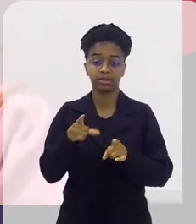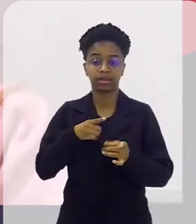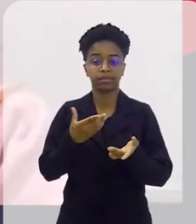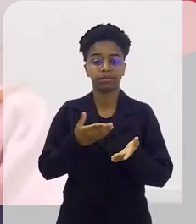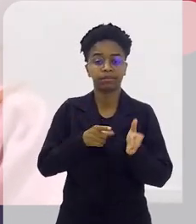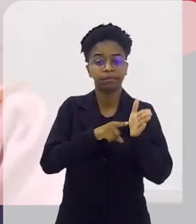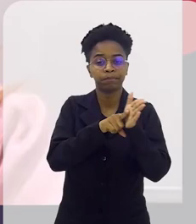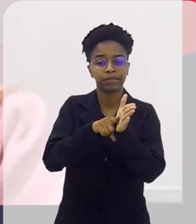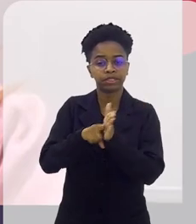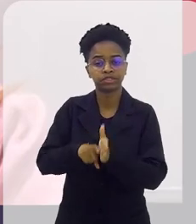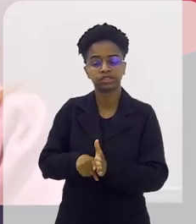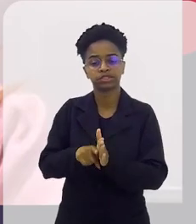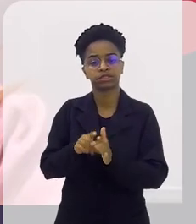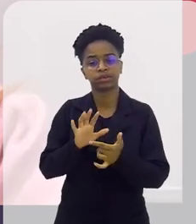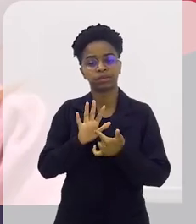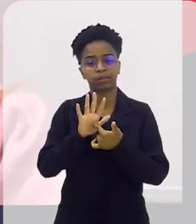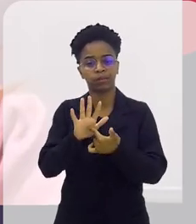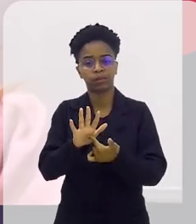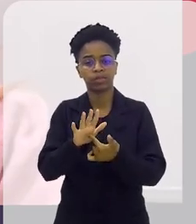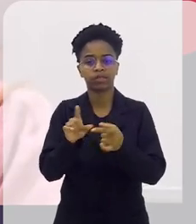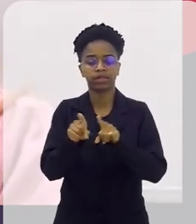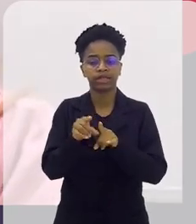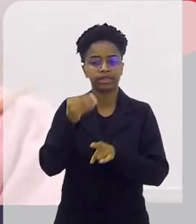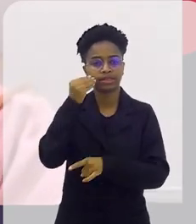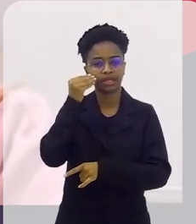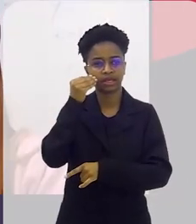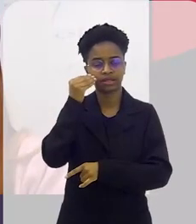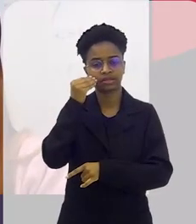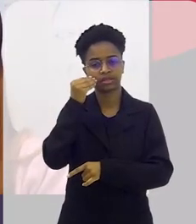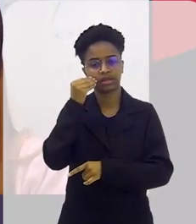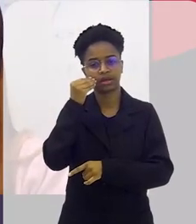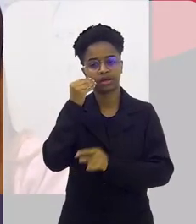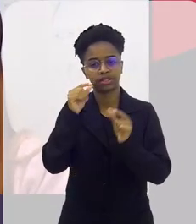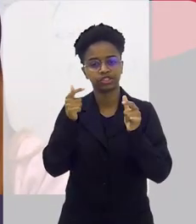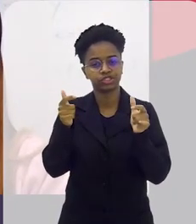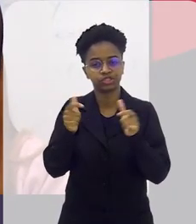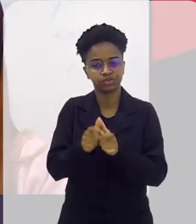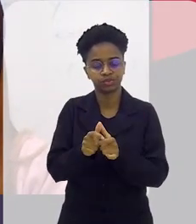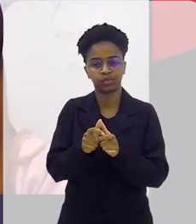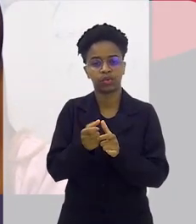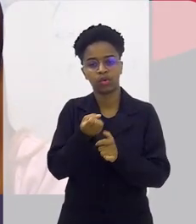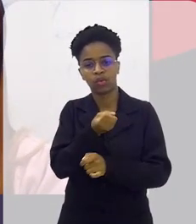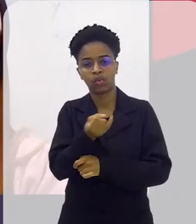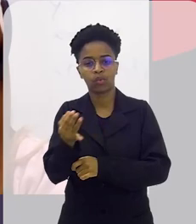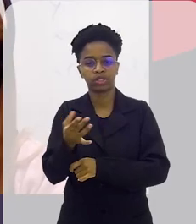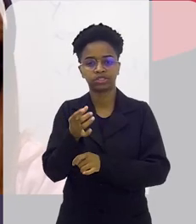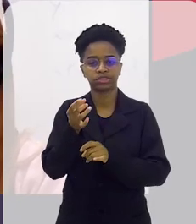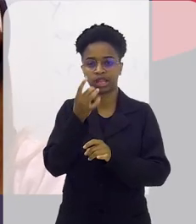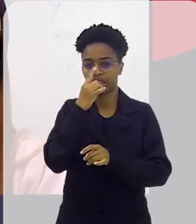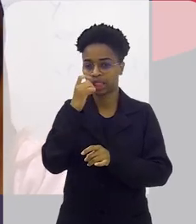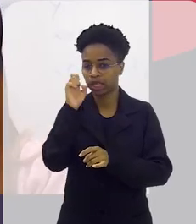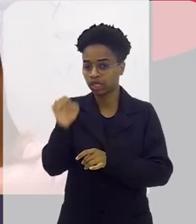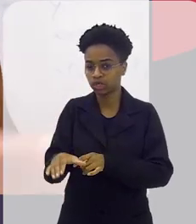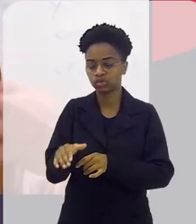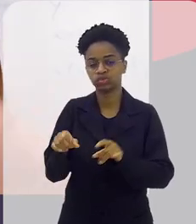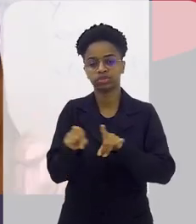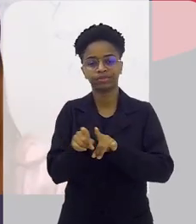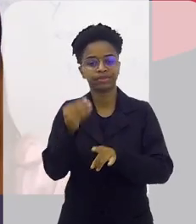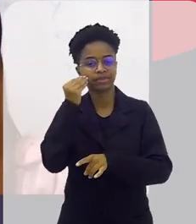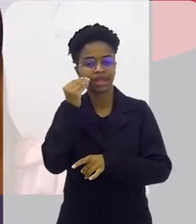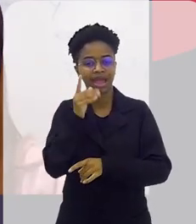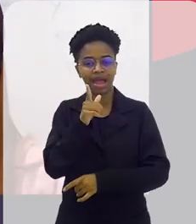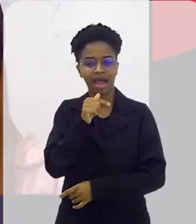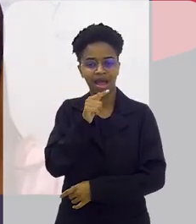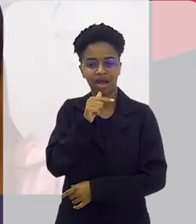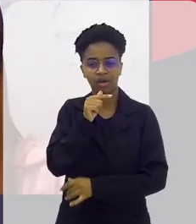também estudos que tentam, que visam reduzir a quantidade de rejeito nessa água, tornar essa